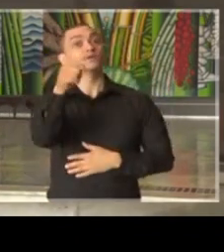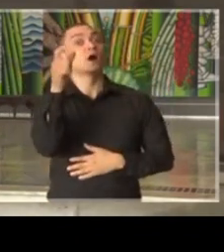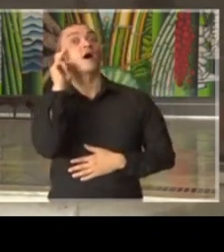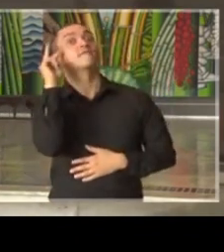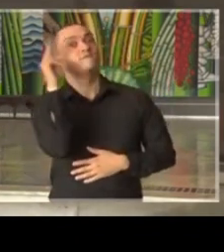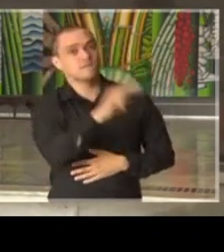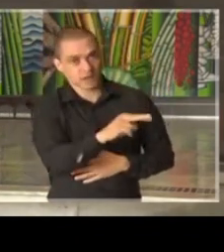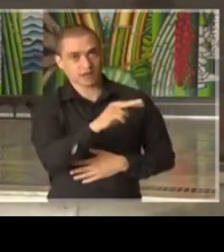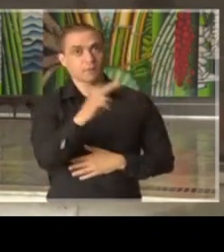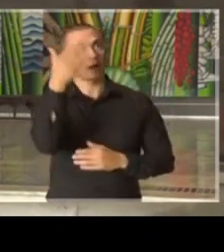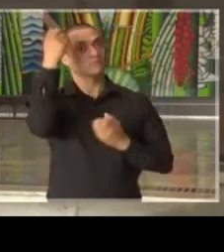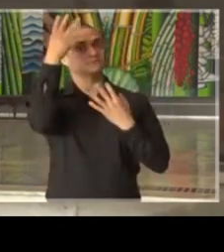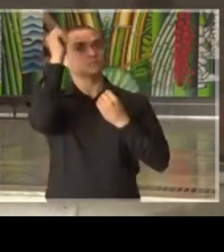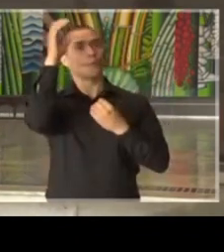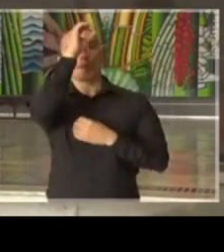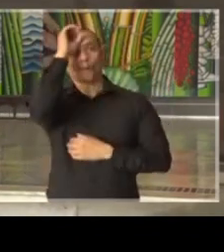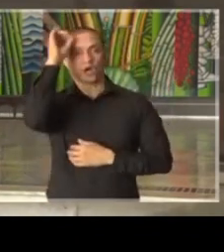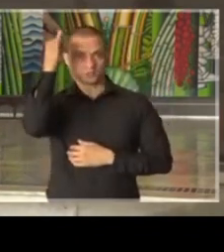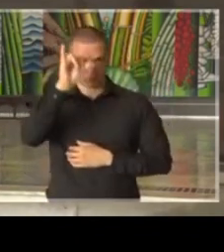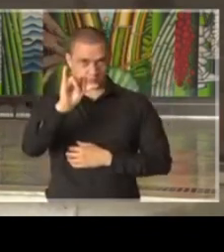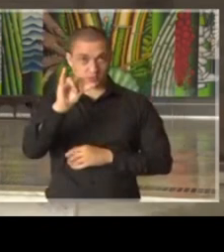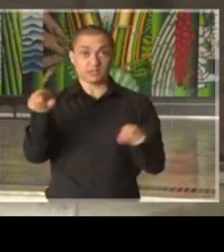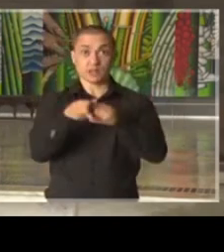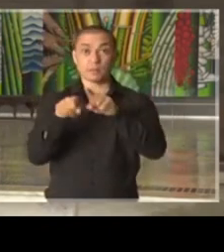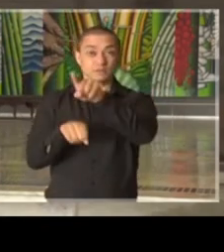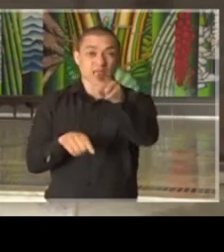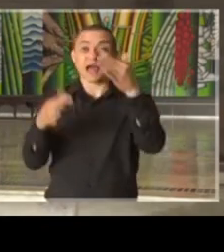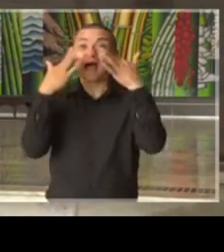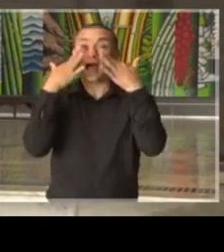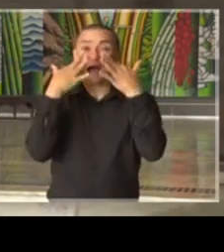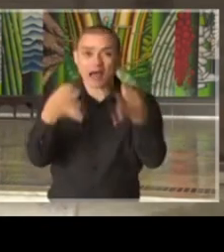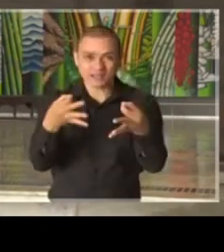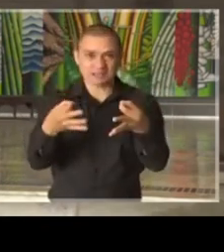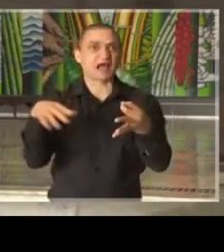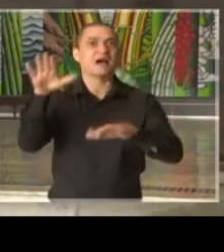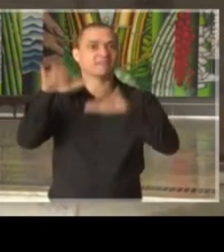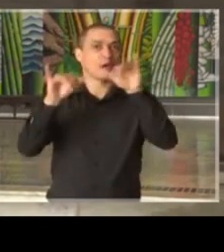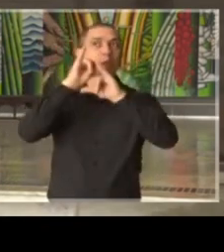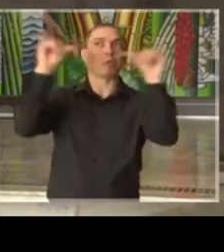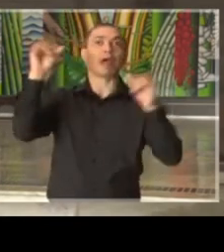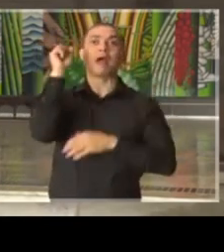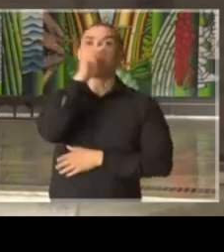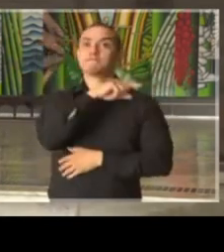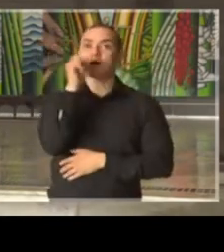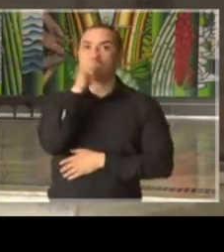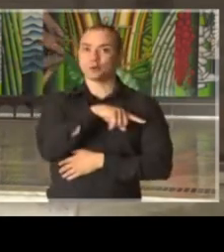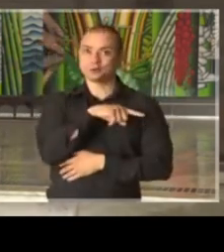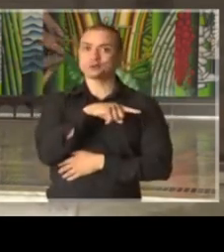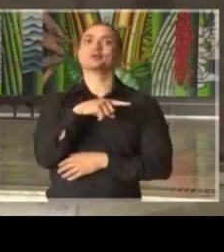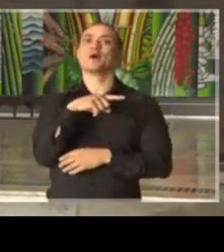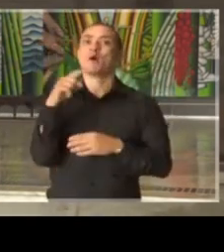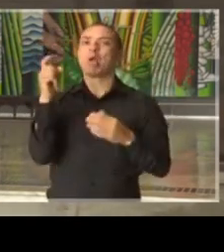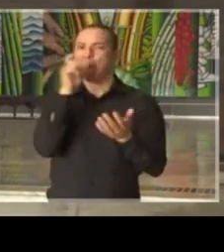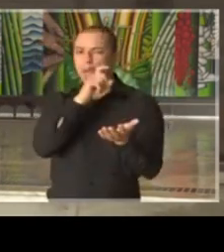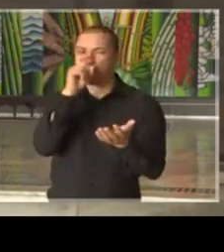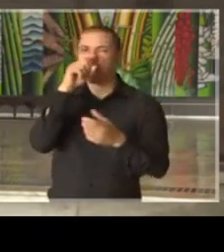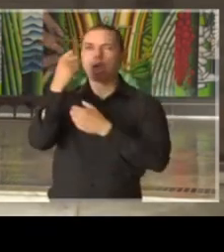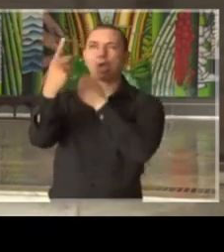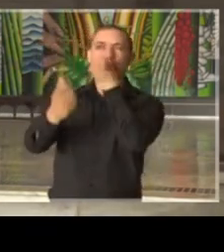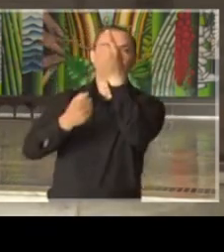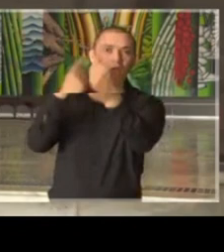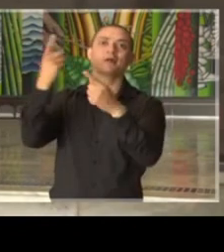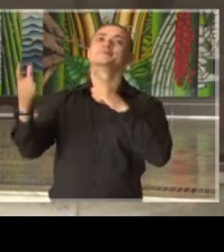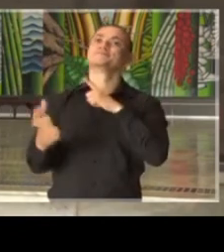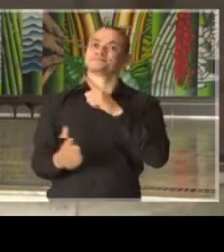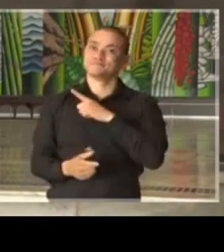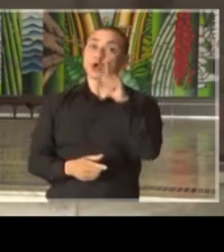a população. E tenham muita atenção com as notícias falsas, com as notícias equivocadas, que muitas vezes